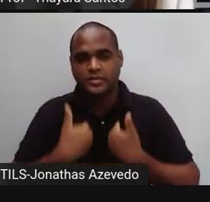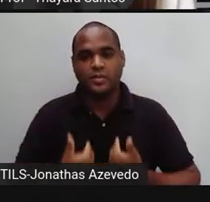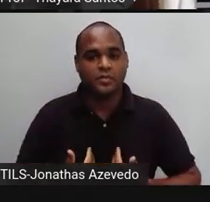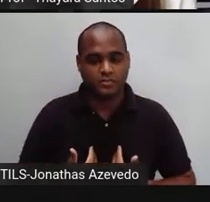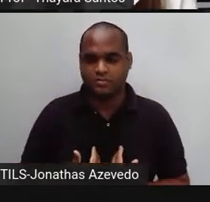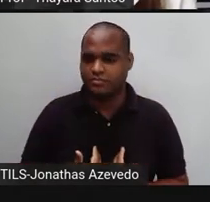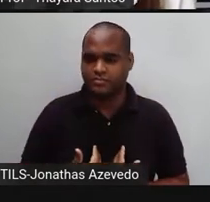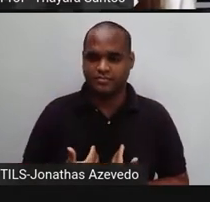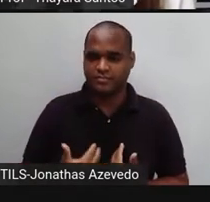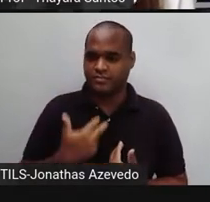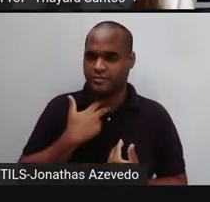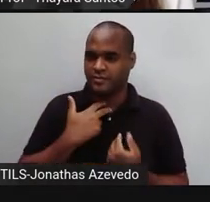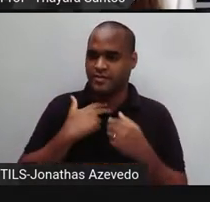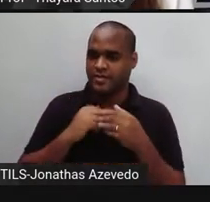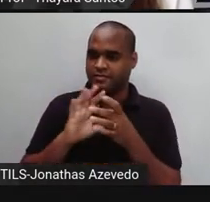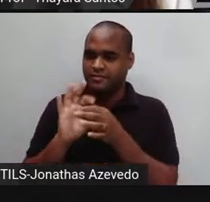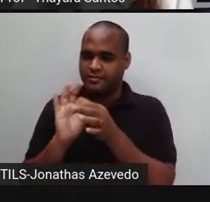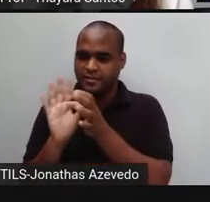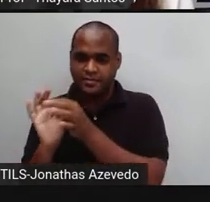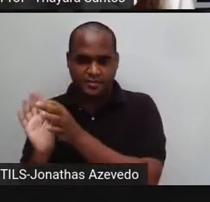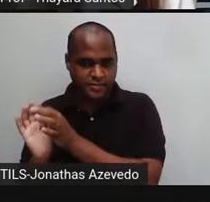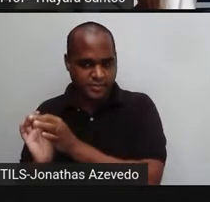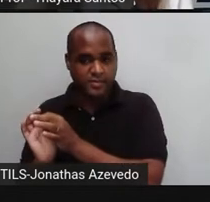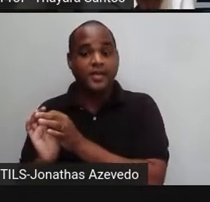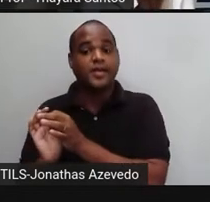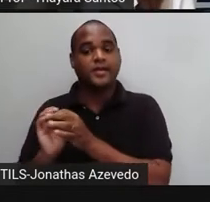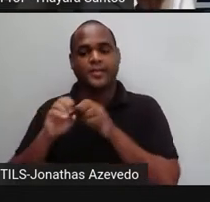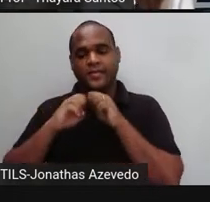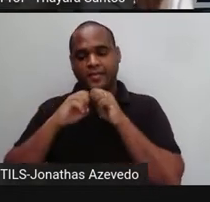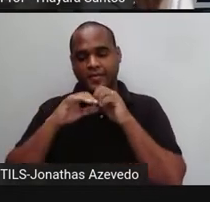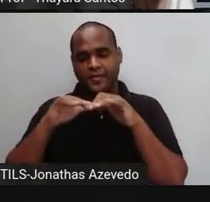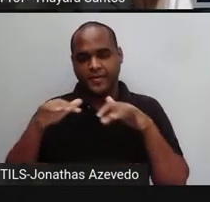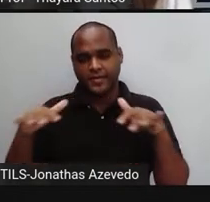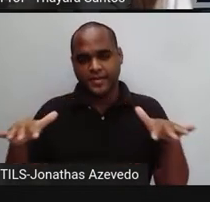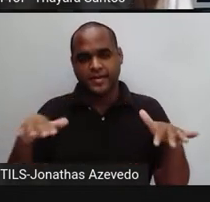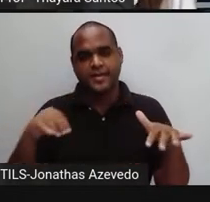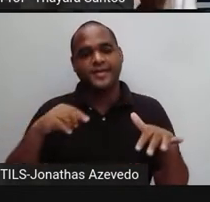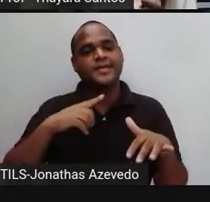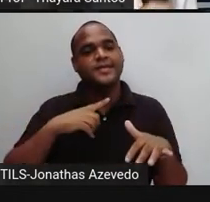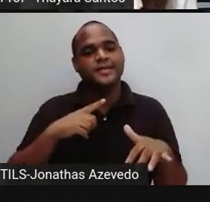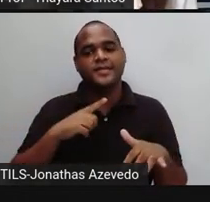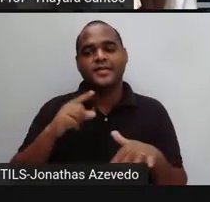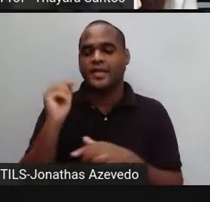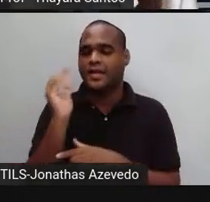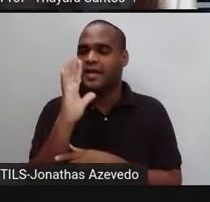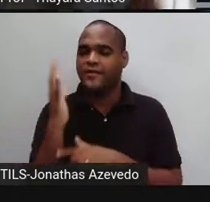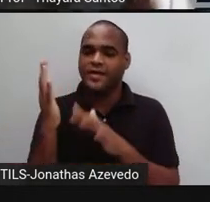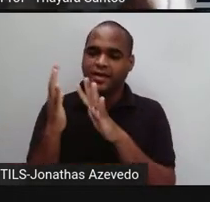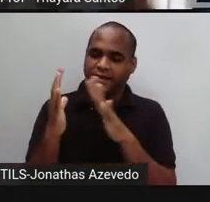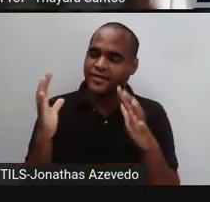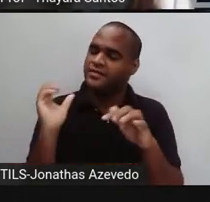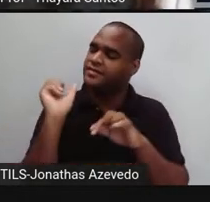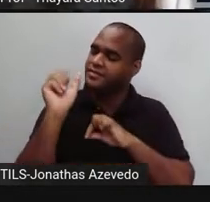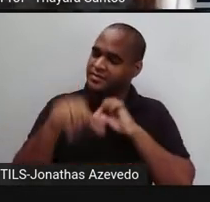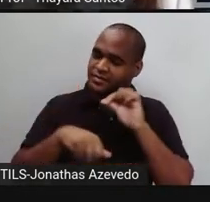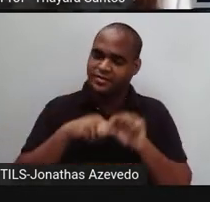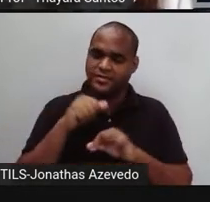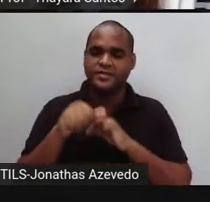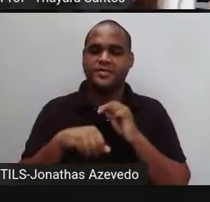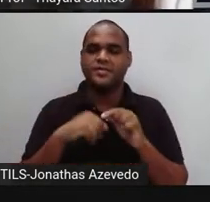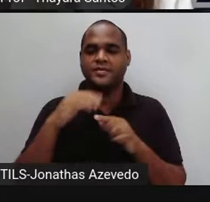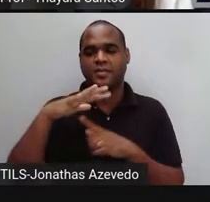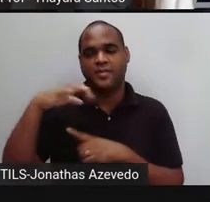organismo. Então a gente libera esse gás carbônico do ambiente. Aí a planta vai lá e pega esse gás carbônico e faz de novo a